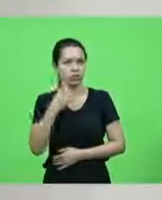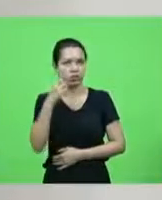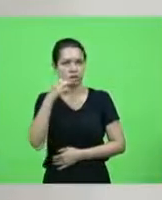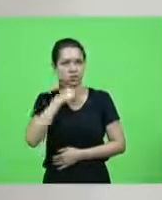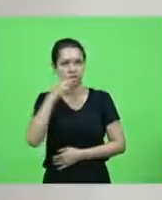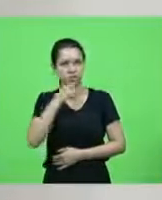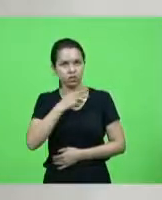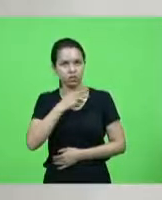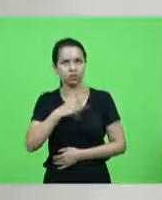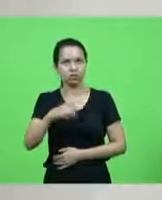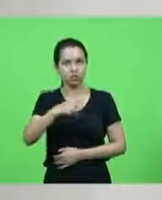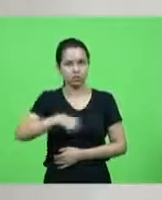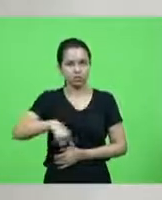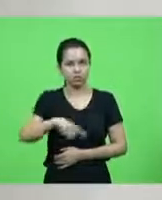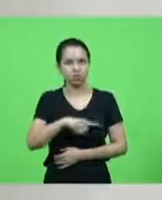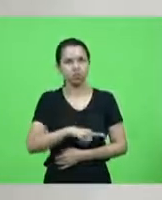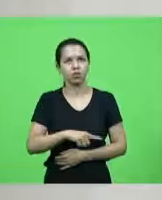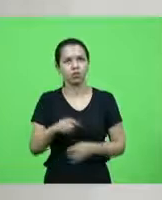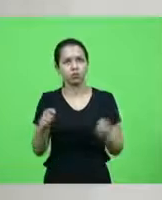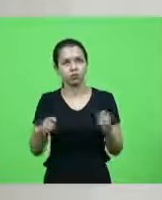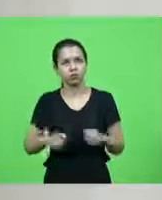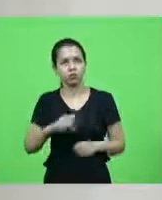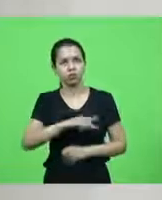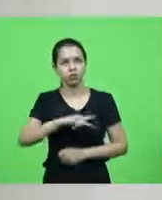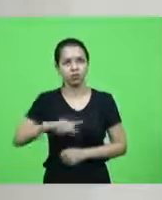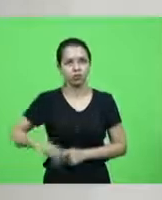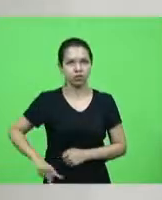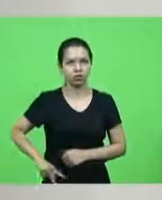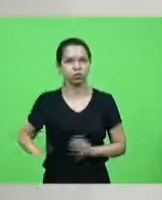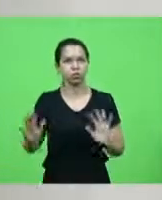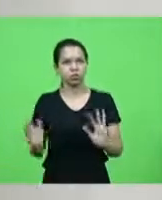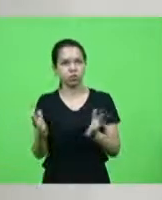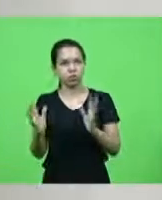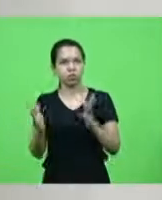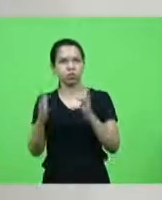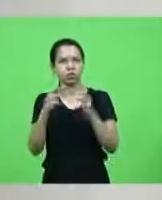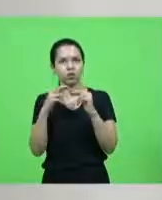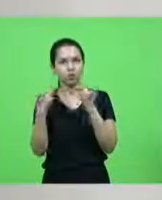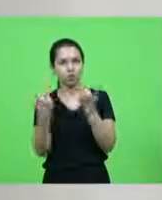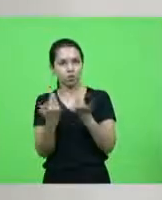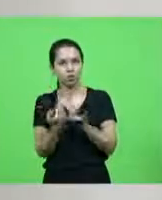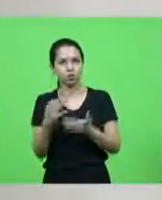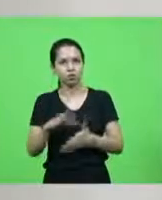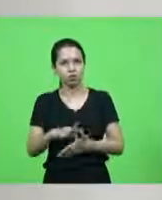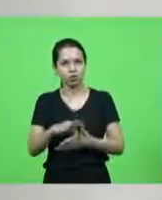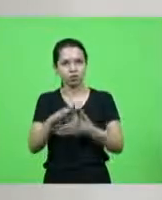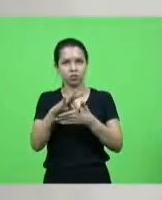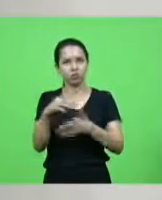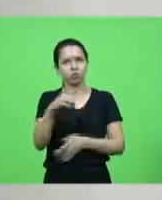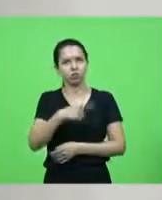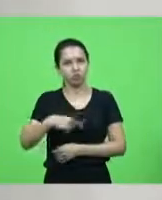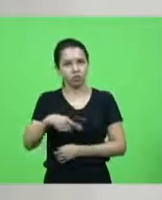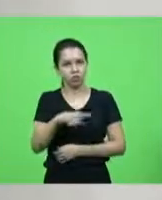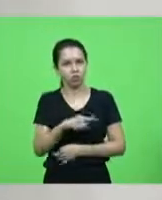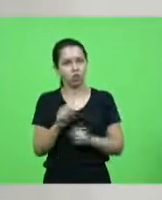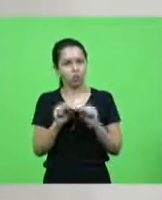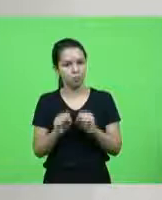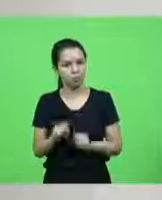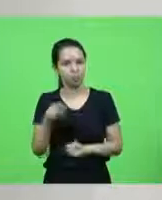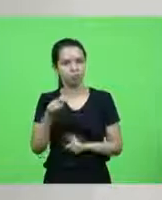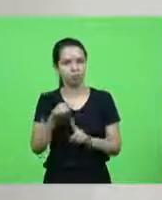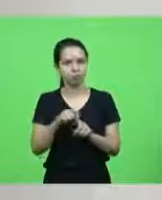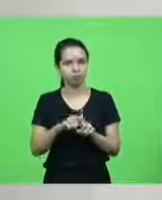é que nós possamos com o presidente promover uma reunião de líderes e que nós possamos neste mês de março